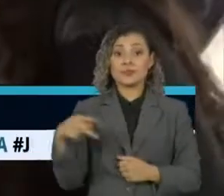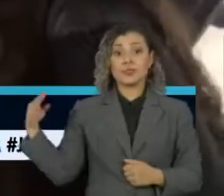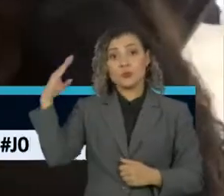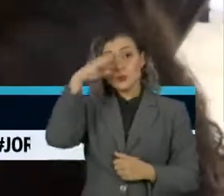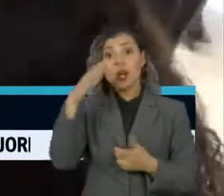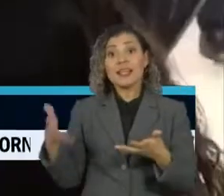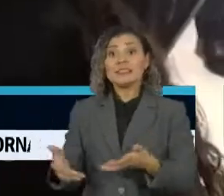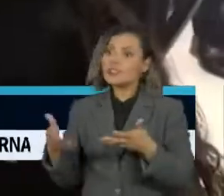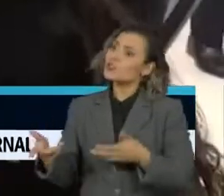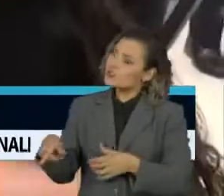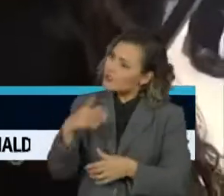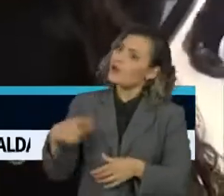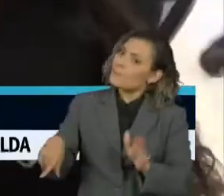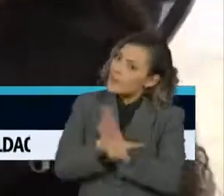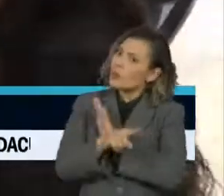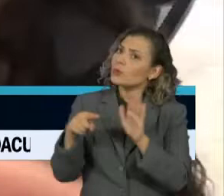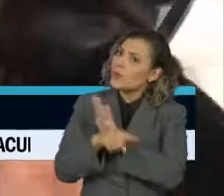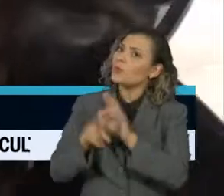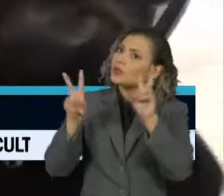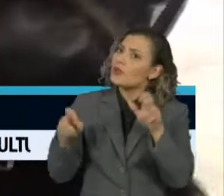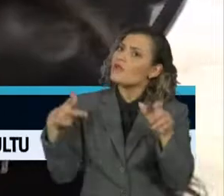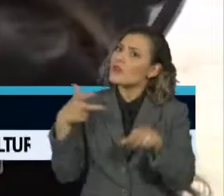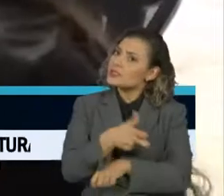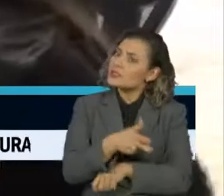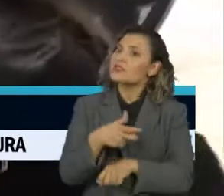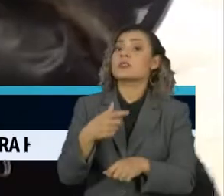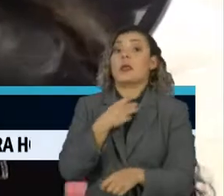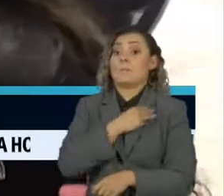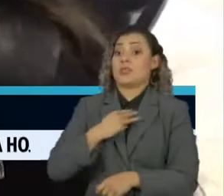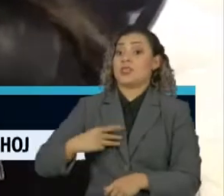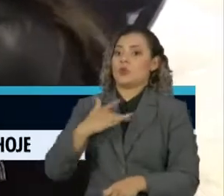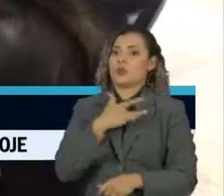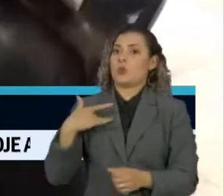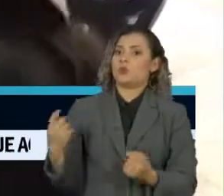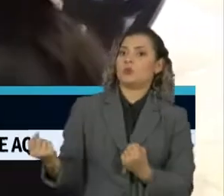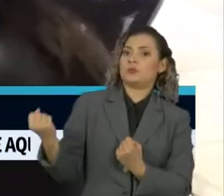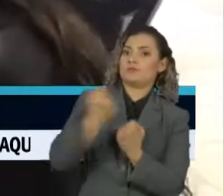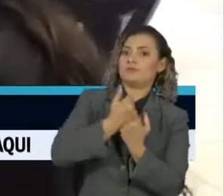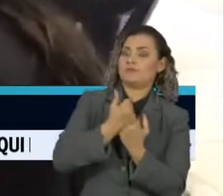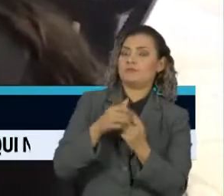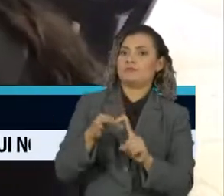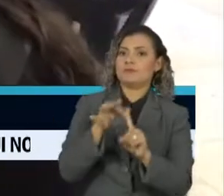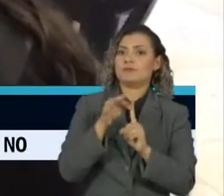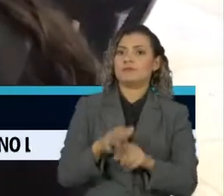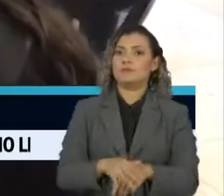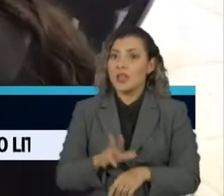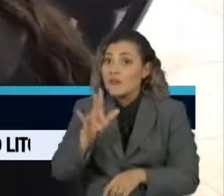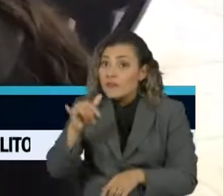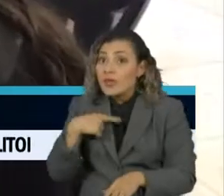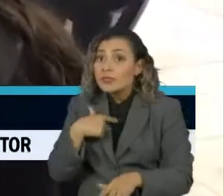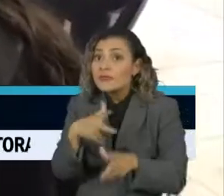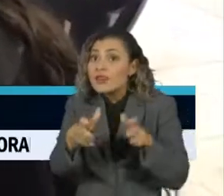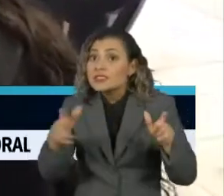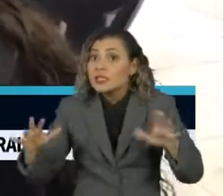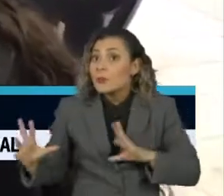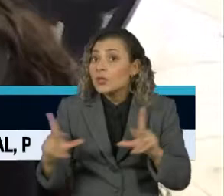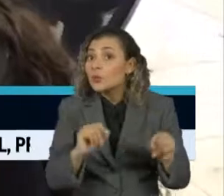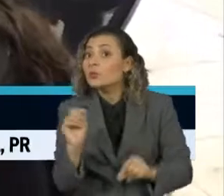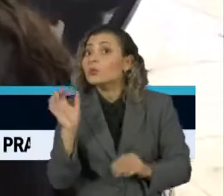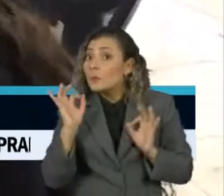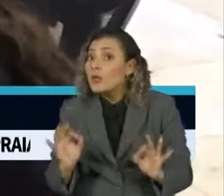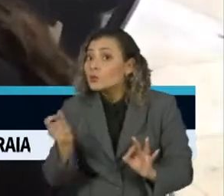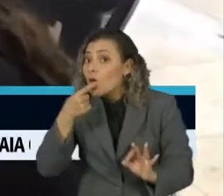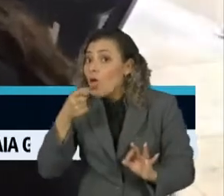incentiva a menina a perguntar sobre a vacina para o ministro interino da saúde, Eduardo Pazuello. que ter vacina para todo mundo e